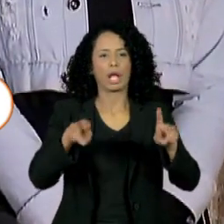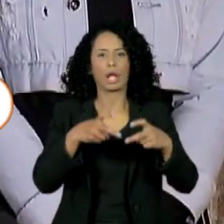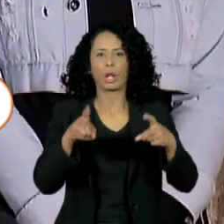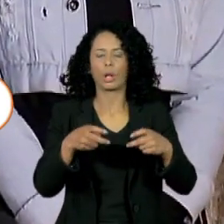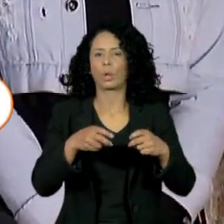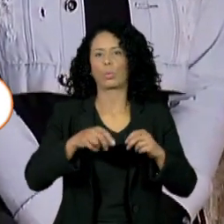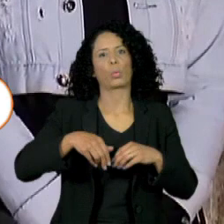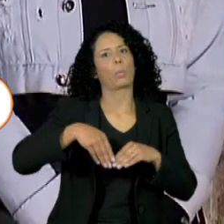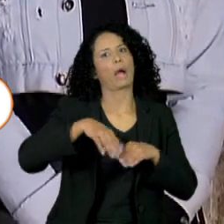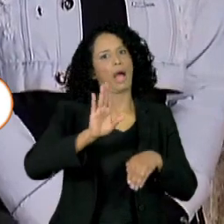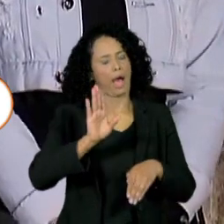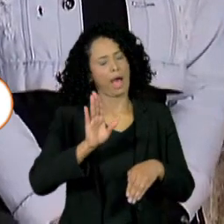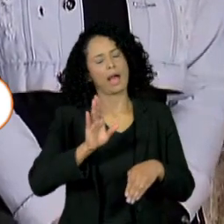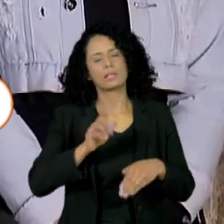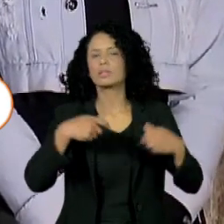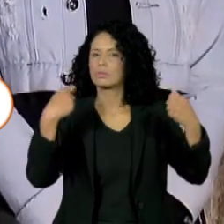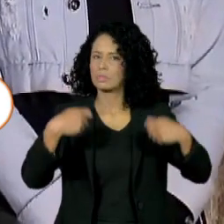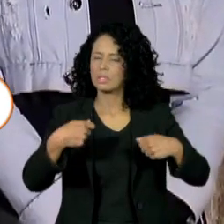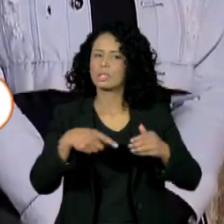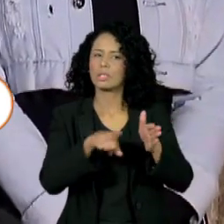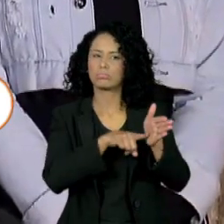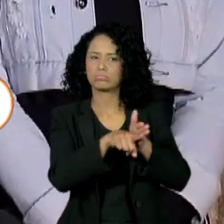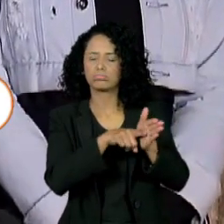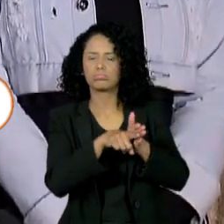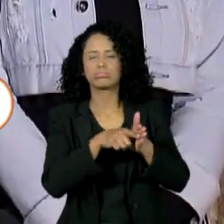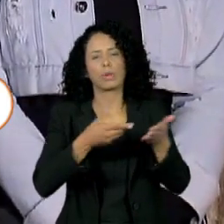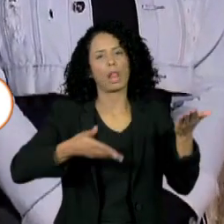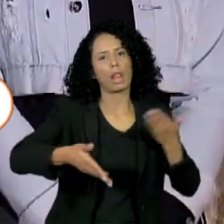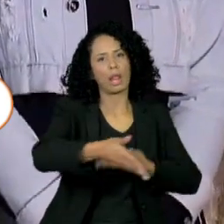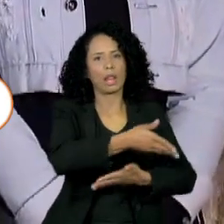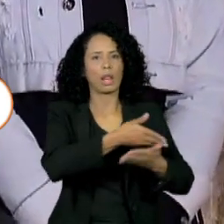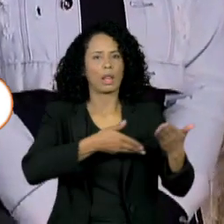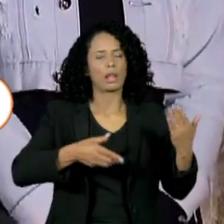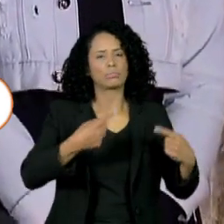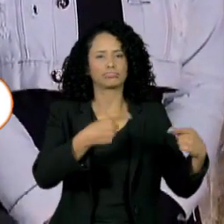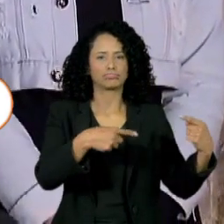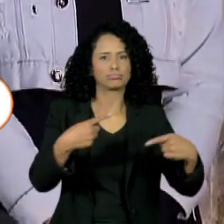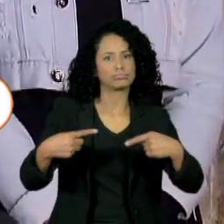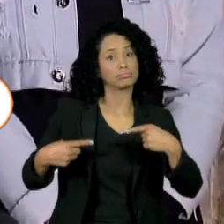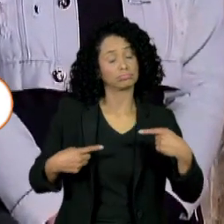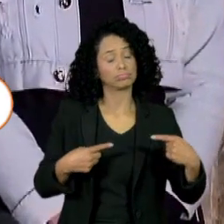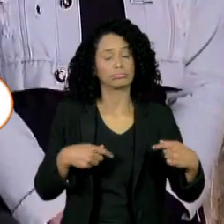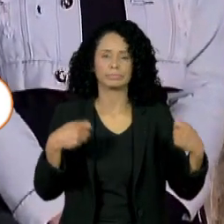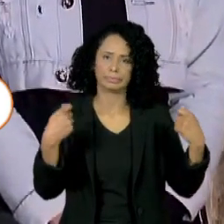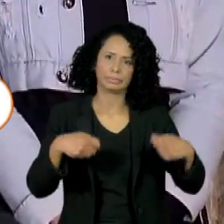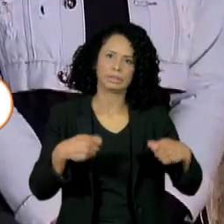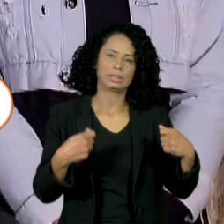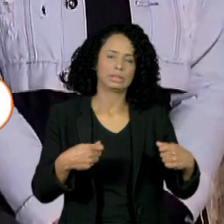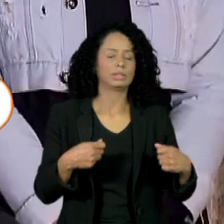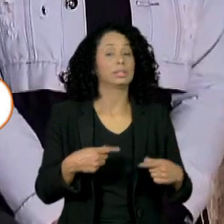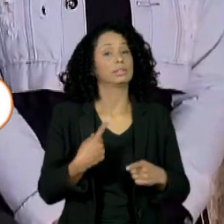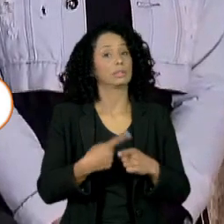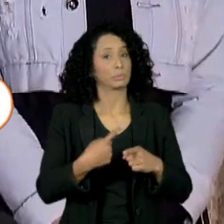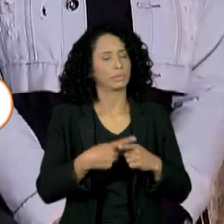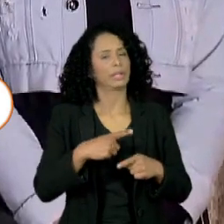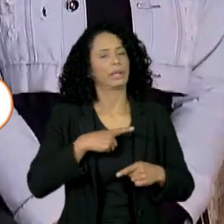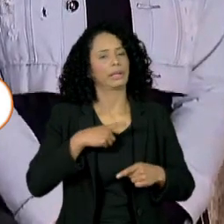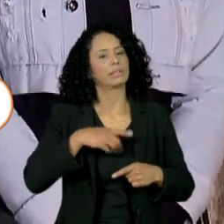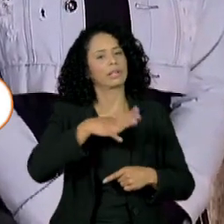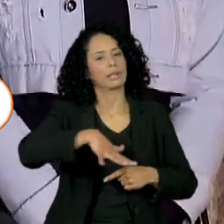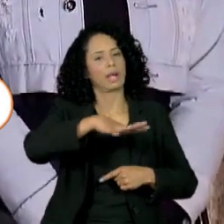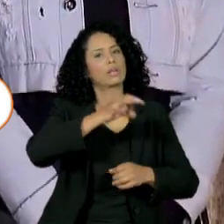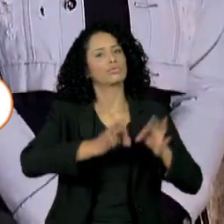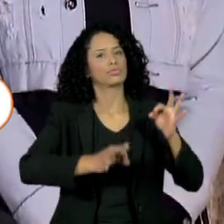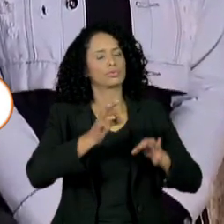Isso nós precisaremos ainda de uma discussão mais pormenorizada com relação aos aspectos jurídicos e